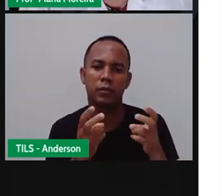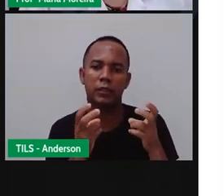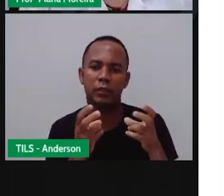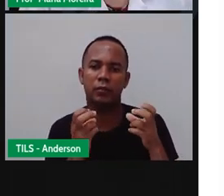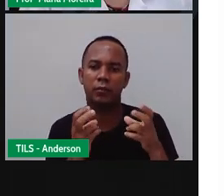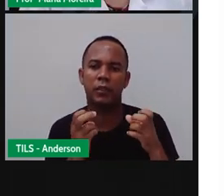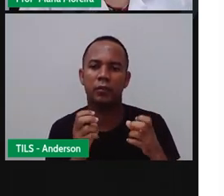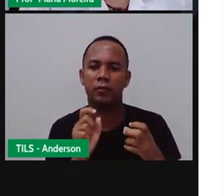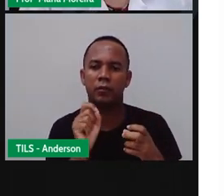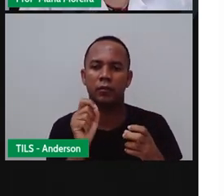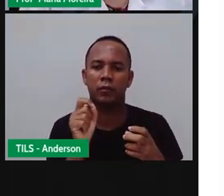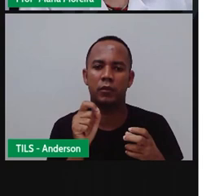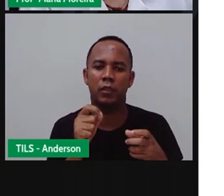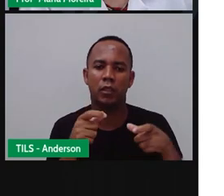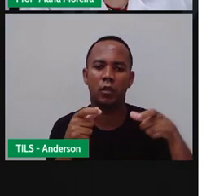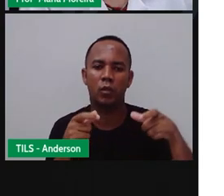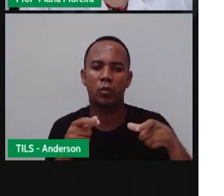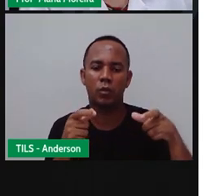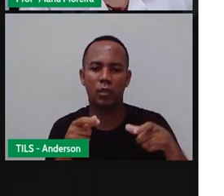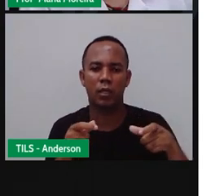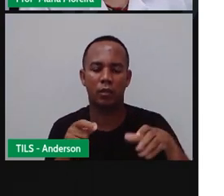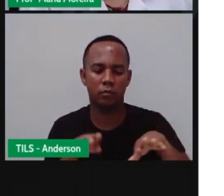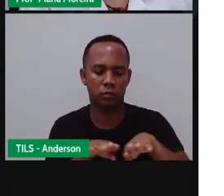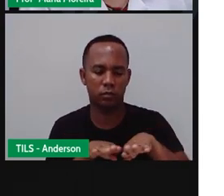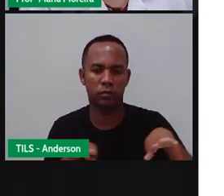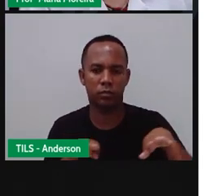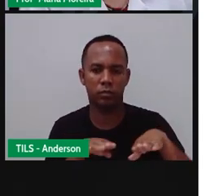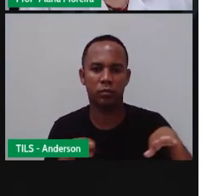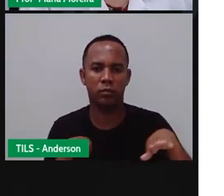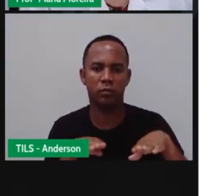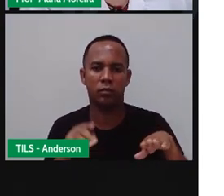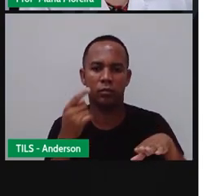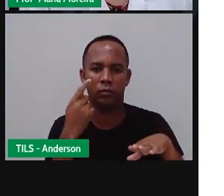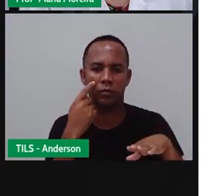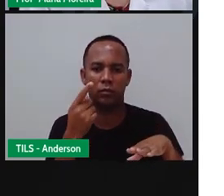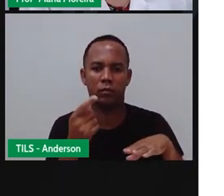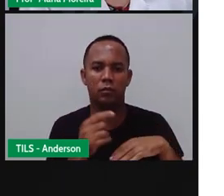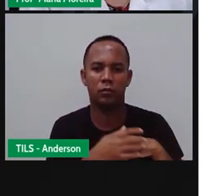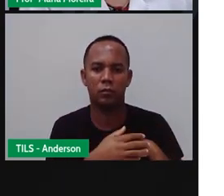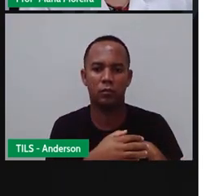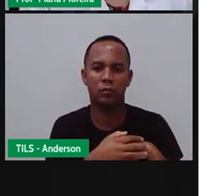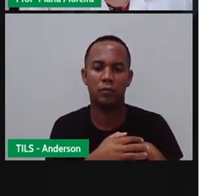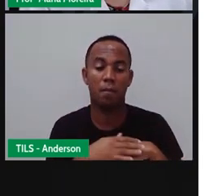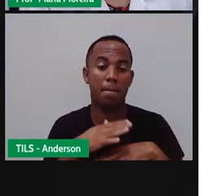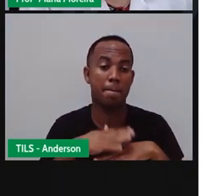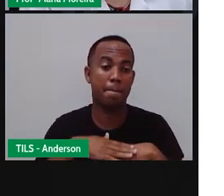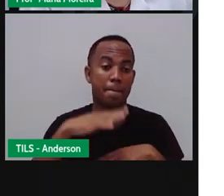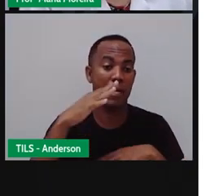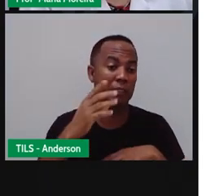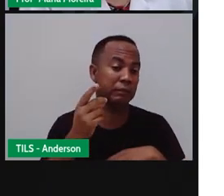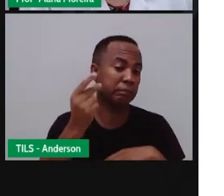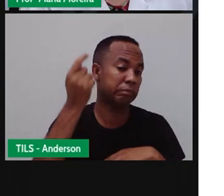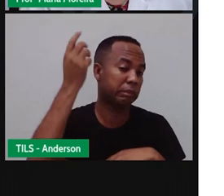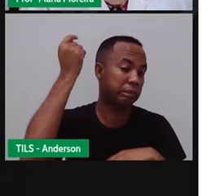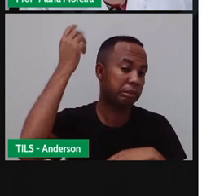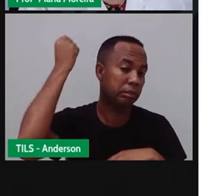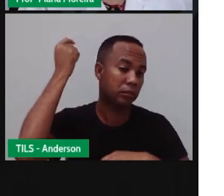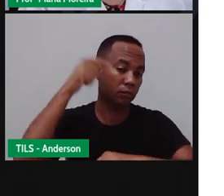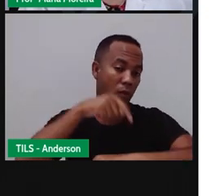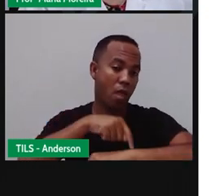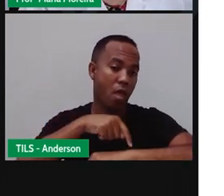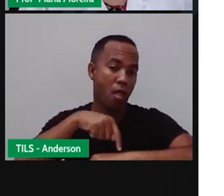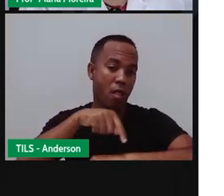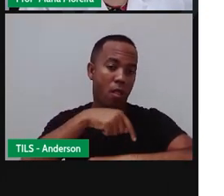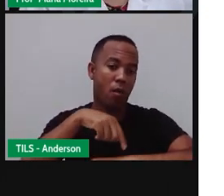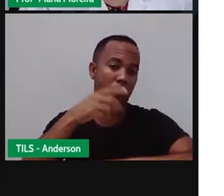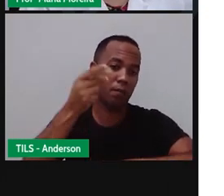projetada de um objeto no chão, que é esse aqui, ó. É o mais antigo dos relógios, já que desde